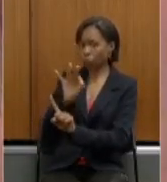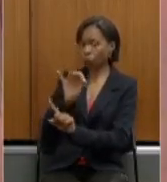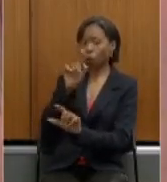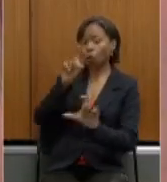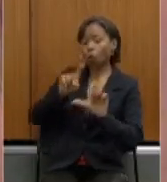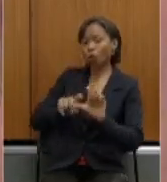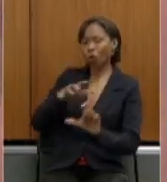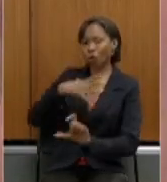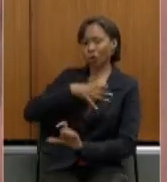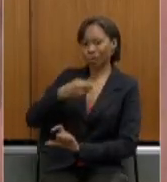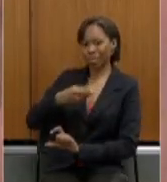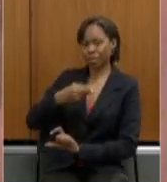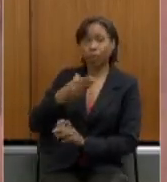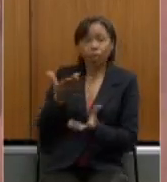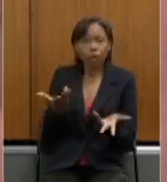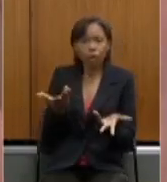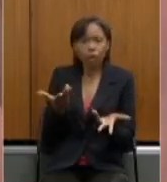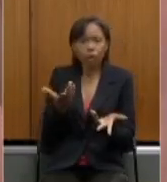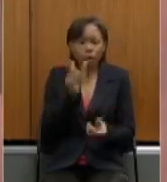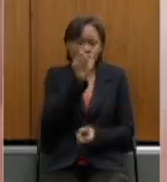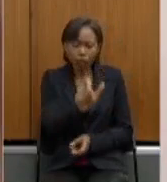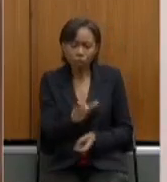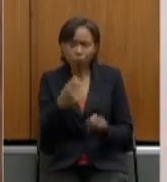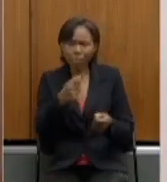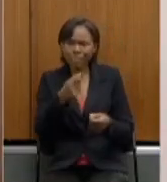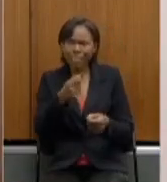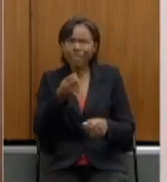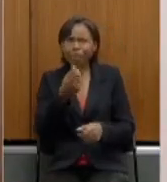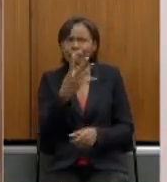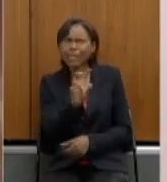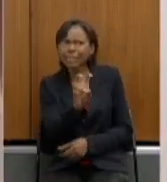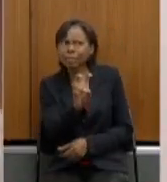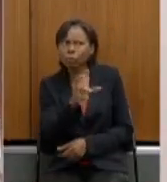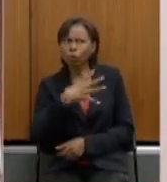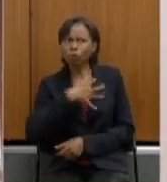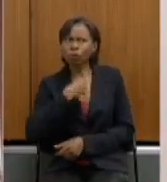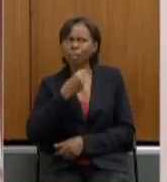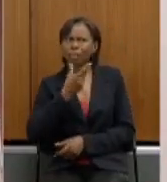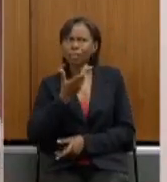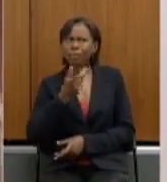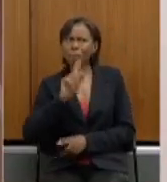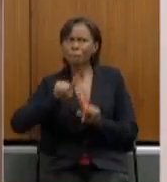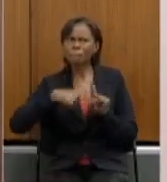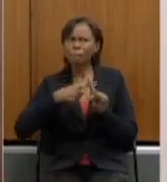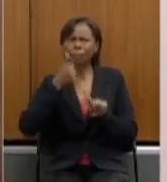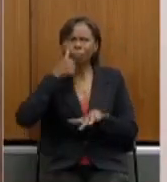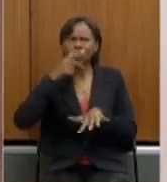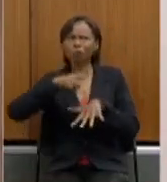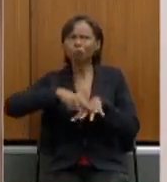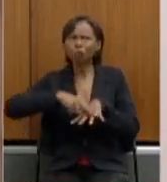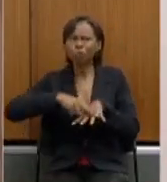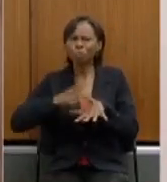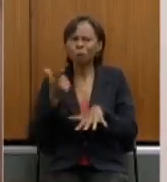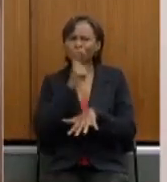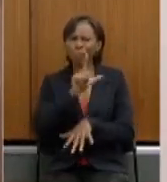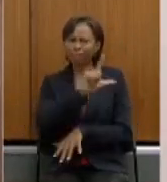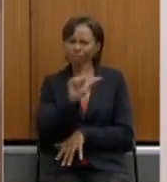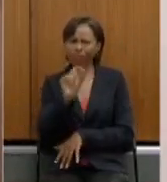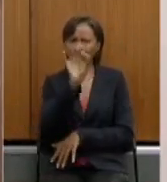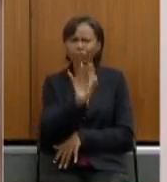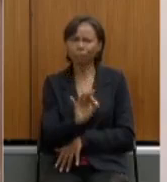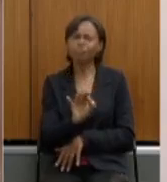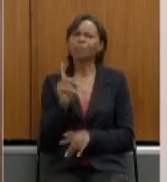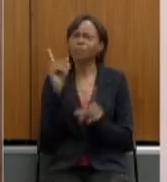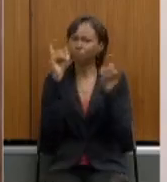ter cinco precisa ter quatro filhos mais a viúva para chegar a 5% é muito isso eu penso que vocês devem mexer nisso sim